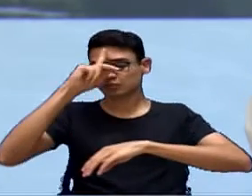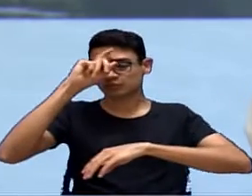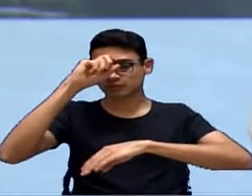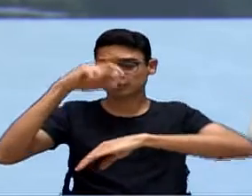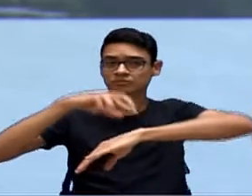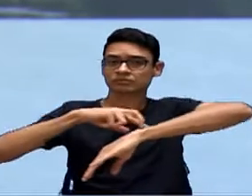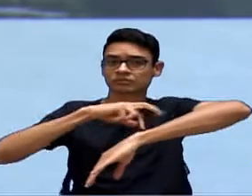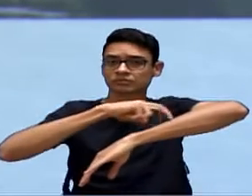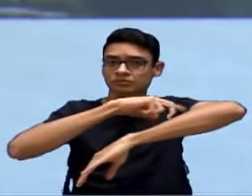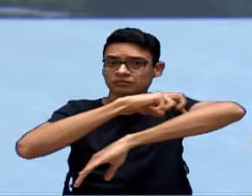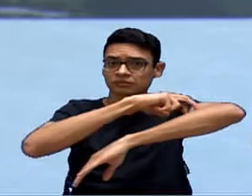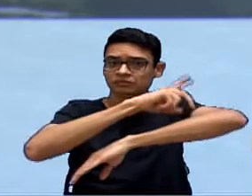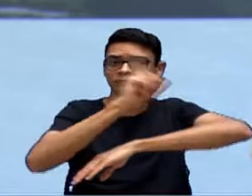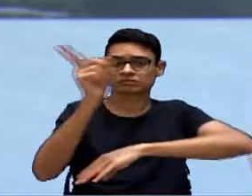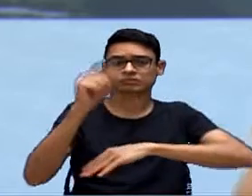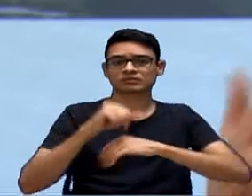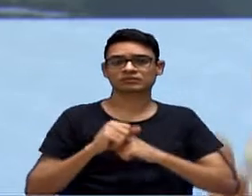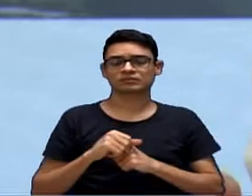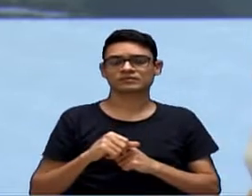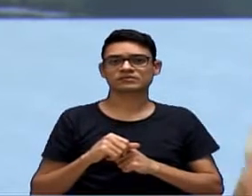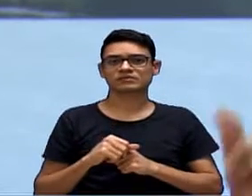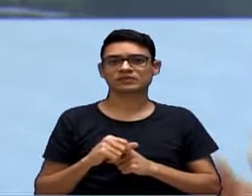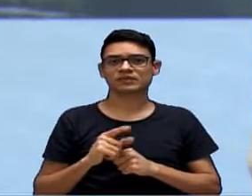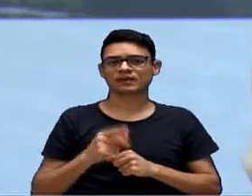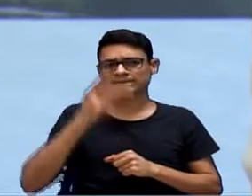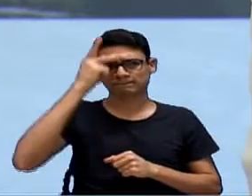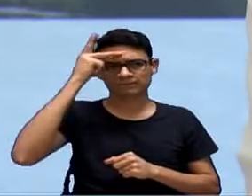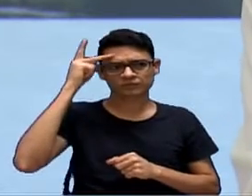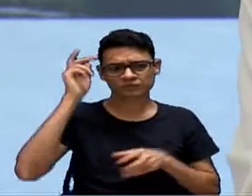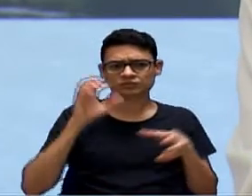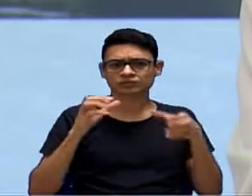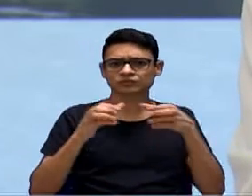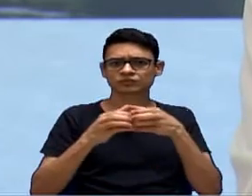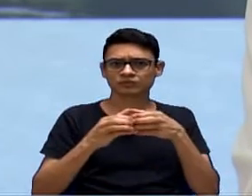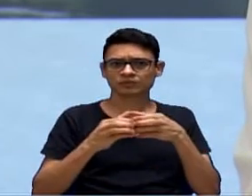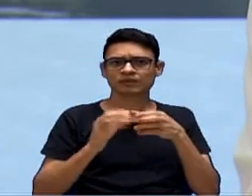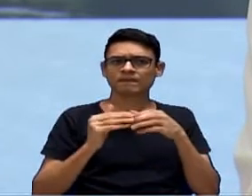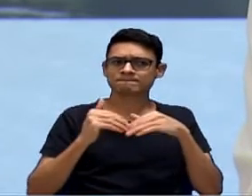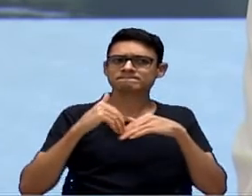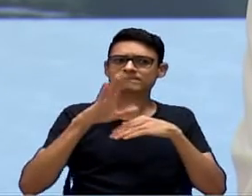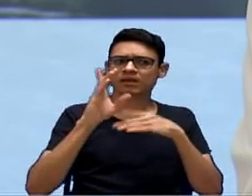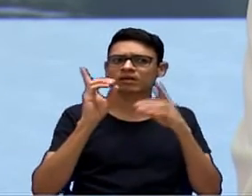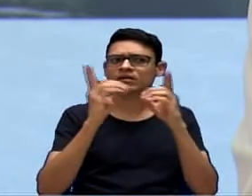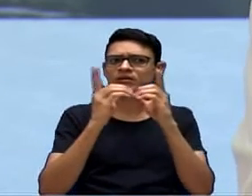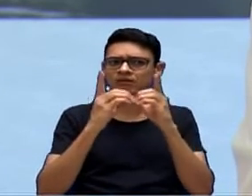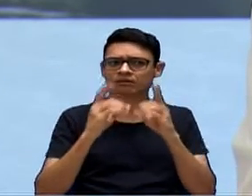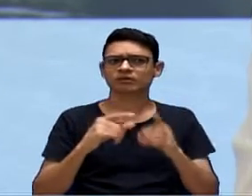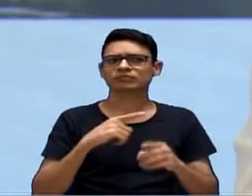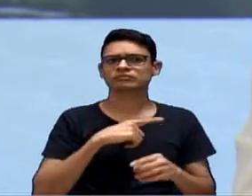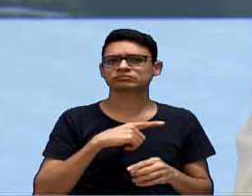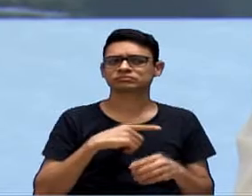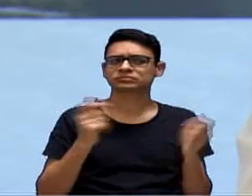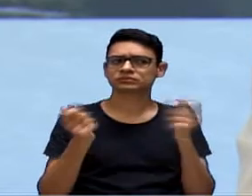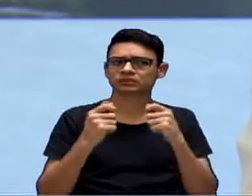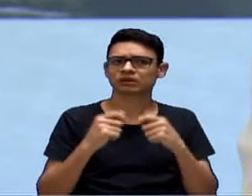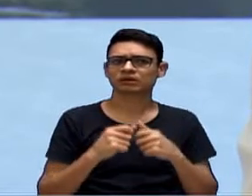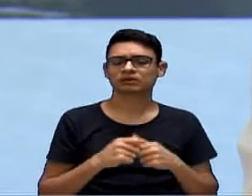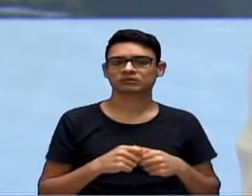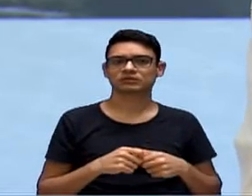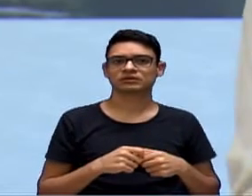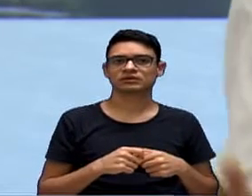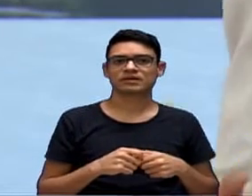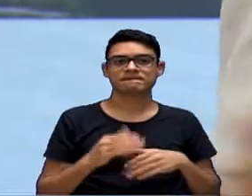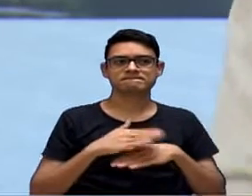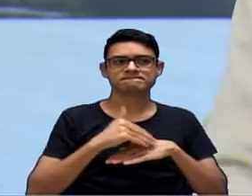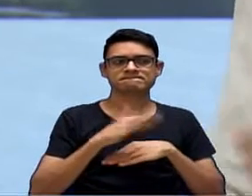Santa Casa tem equipe que pode atender muito mais do que está atendendo, vereador Donizete. Aliás, atende mais do que recebe.